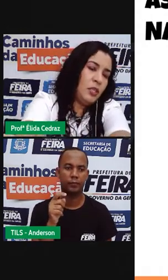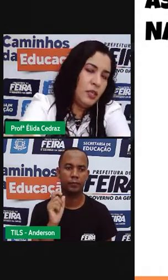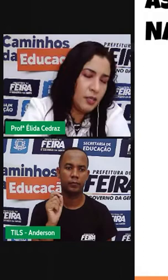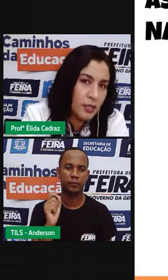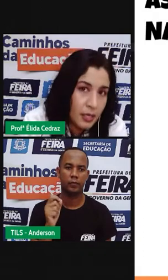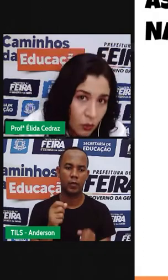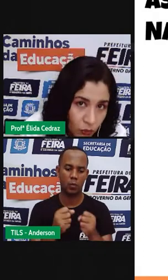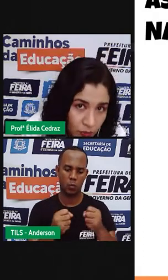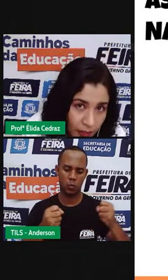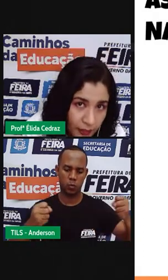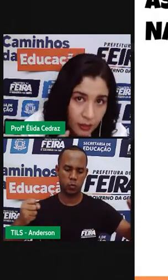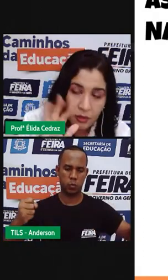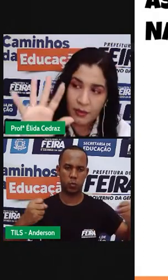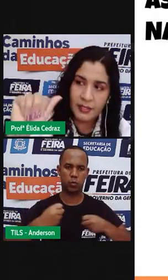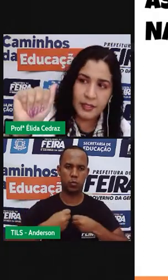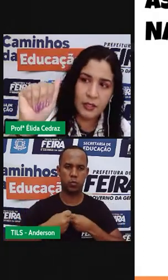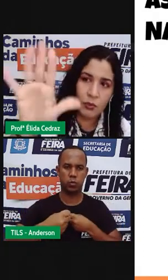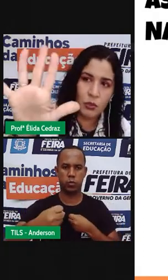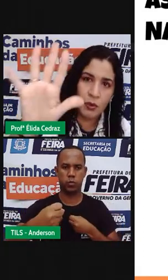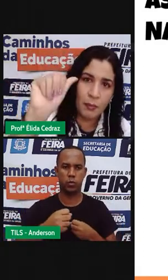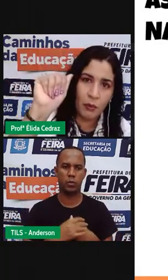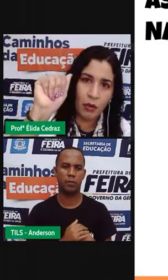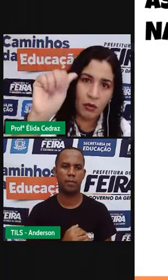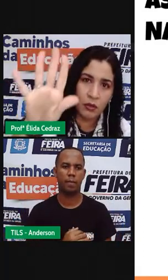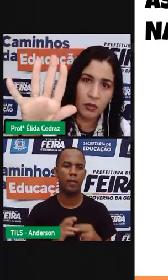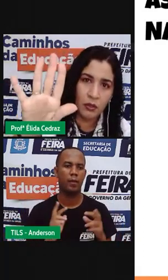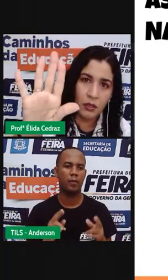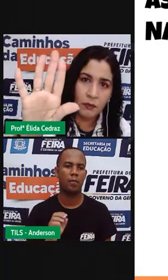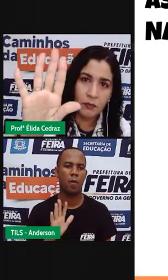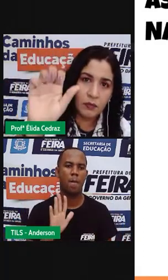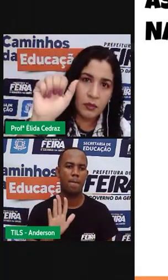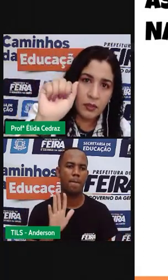expande e ele contrai. Faz assim na sua mão.